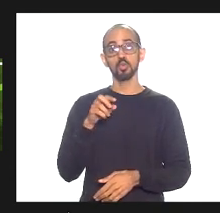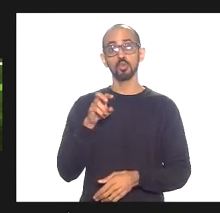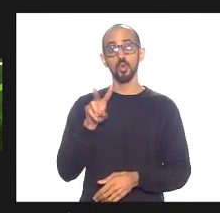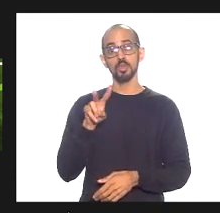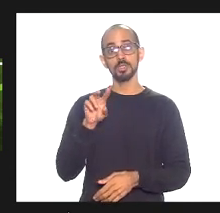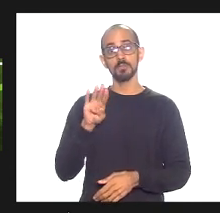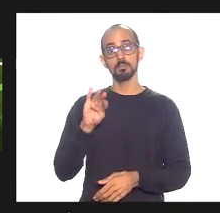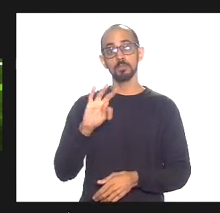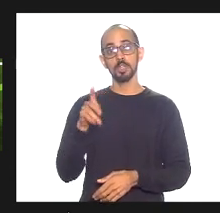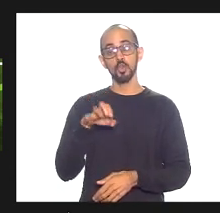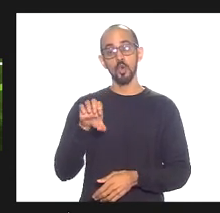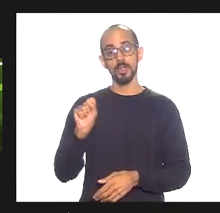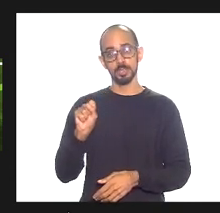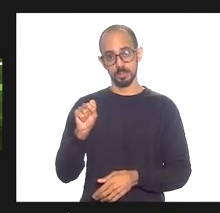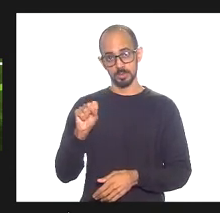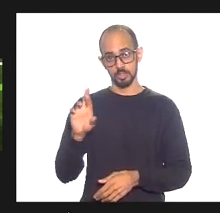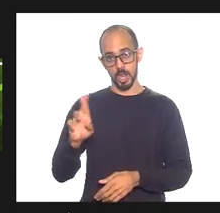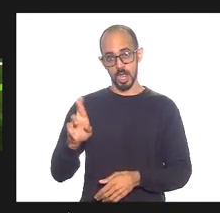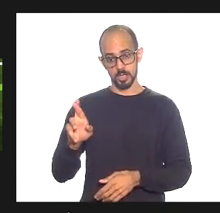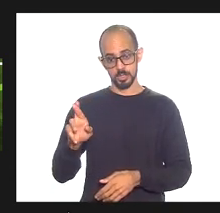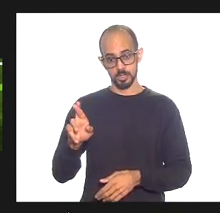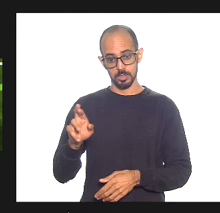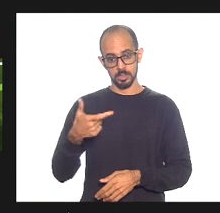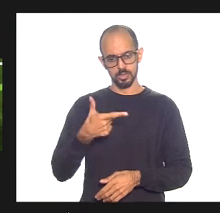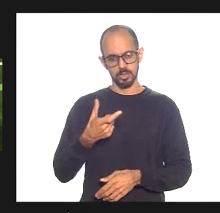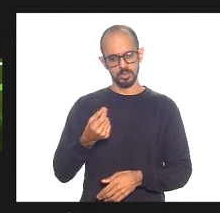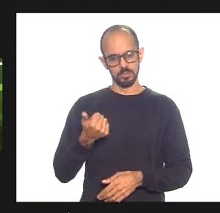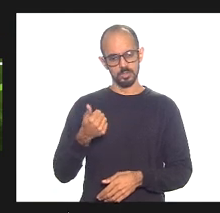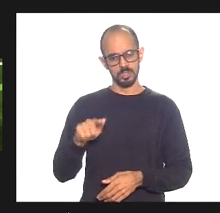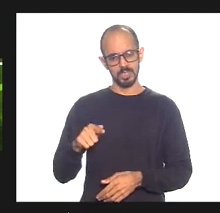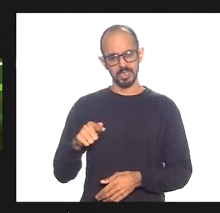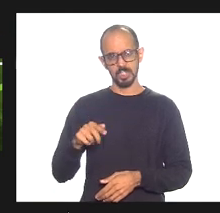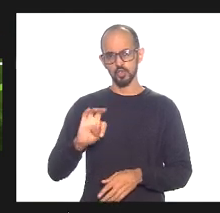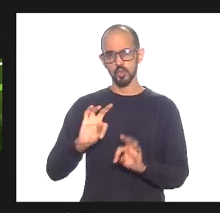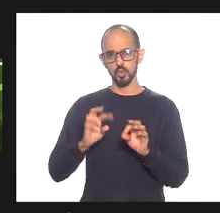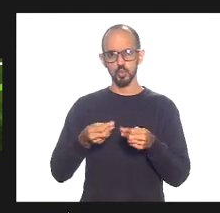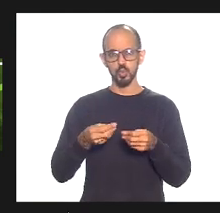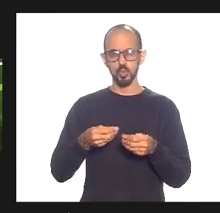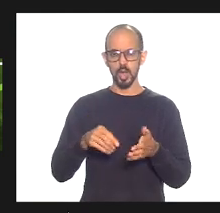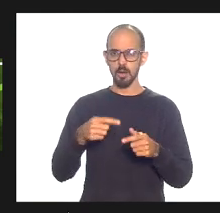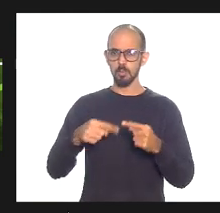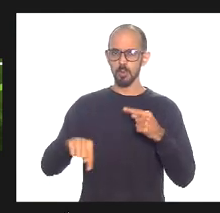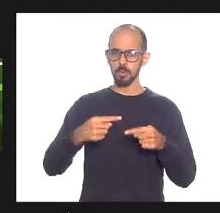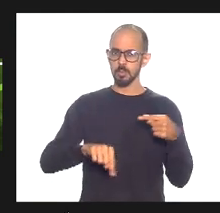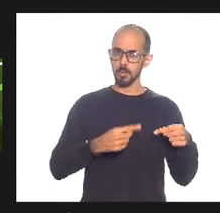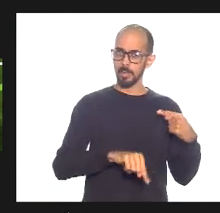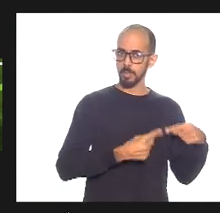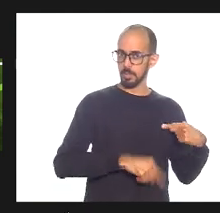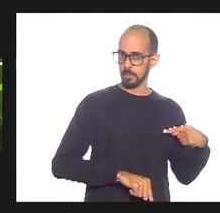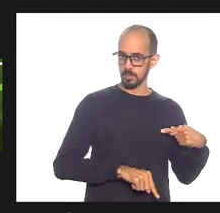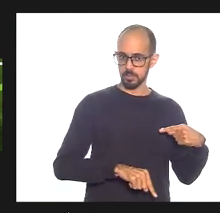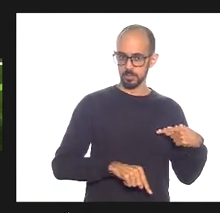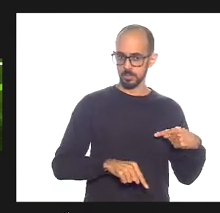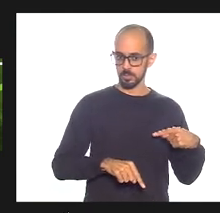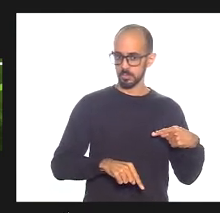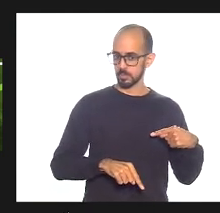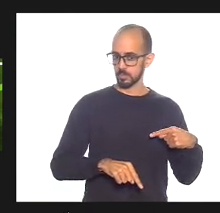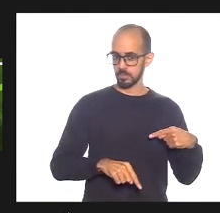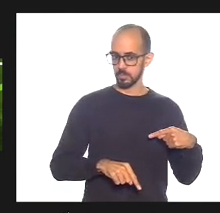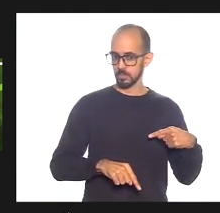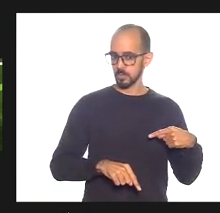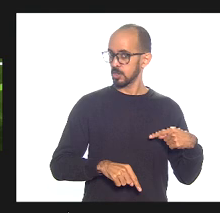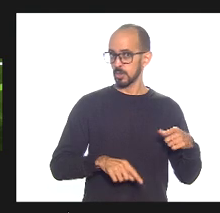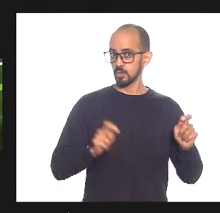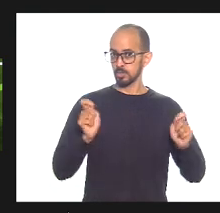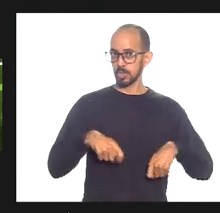presidente no regime aprovado em 2017 tudo era proibido contratações promoções plano de carreira não faria o menor sentido repetir isso